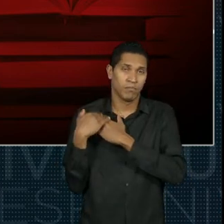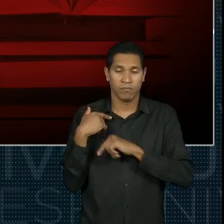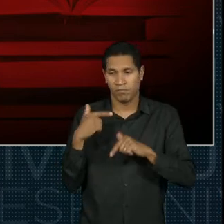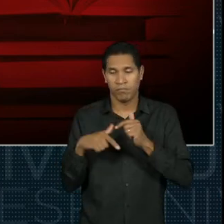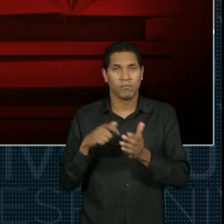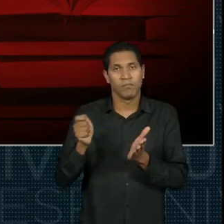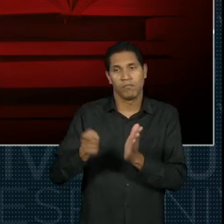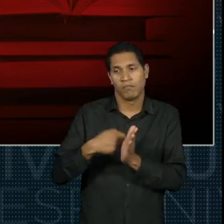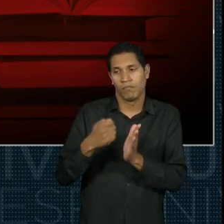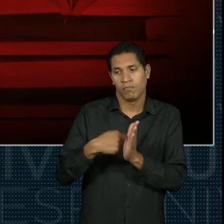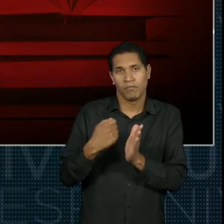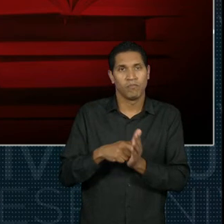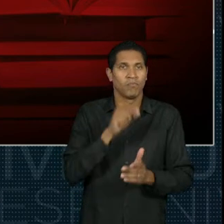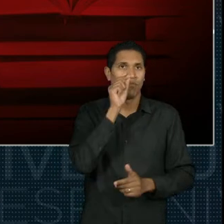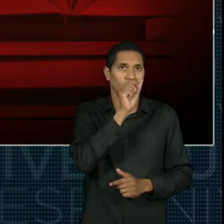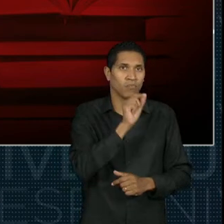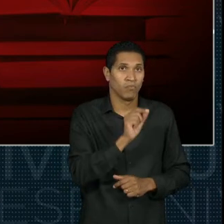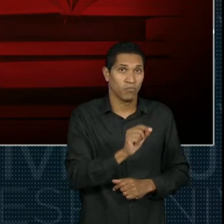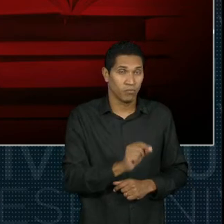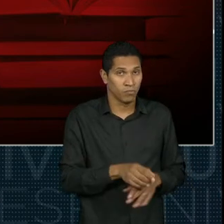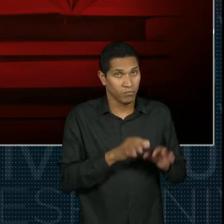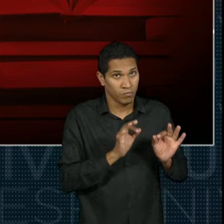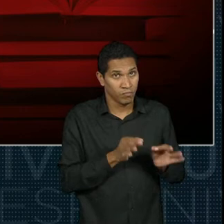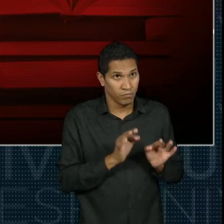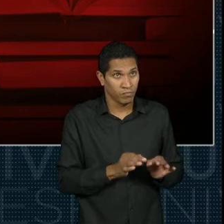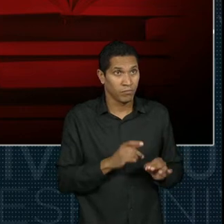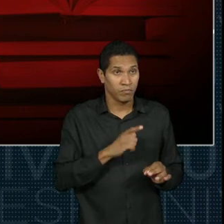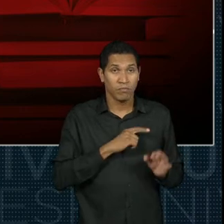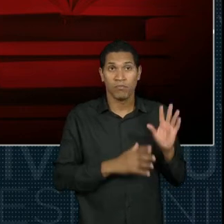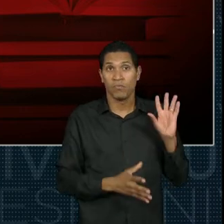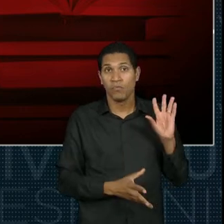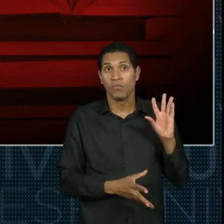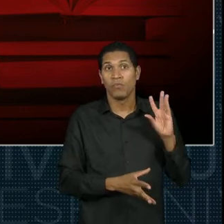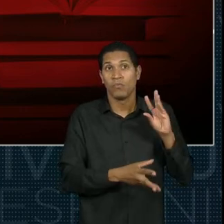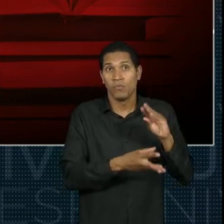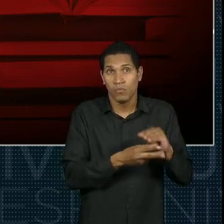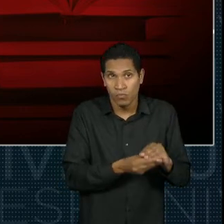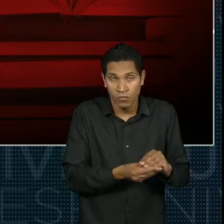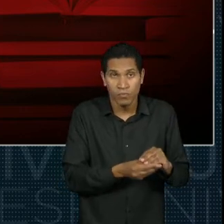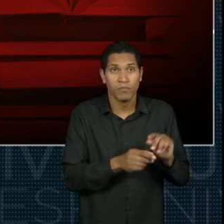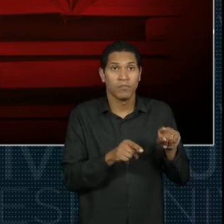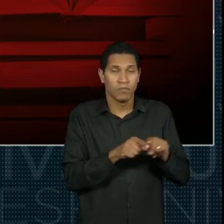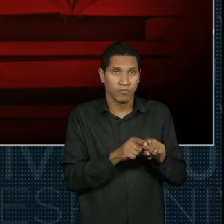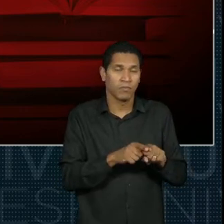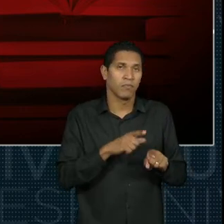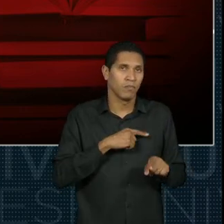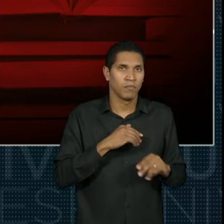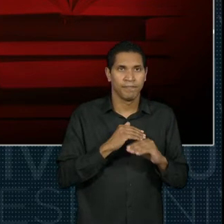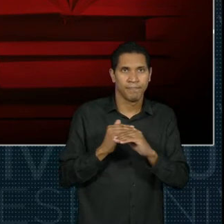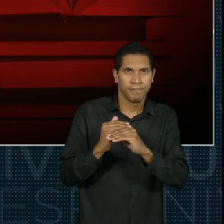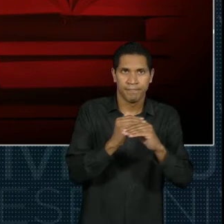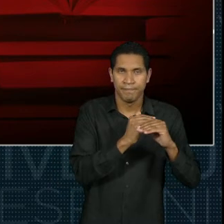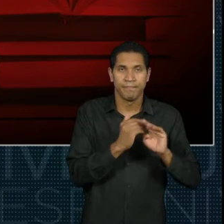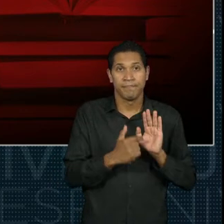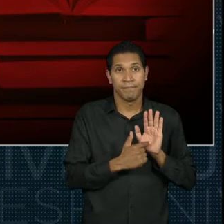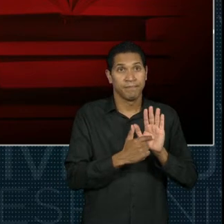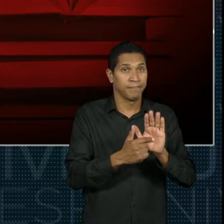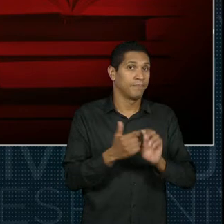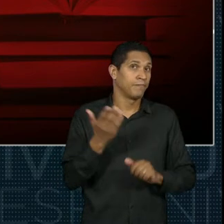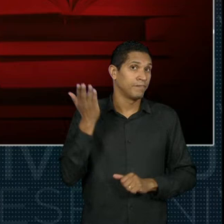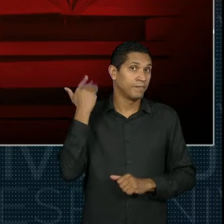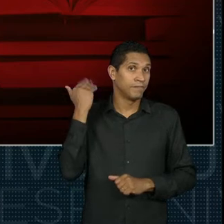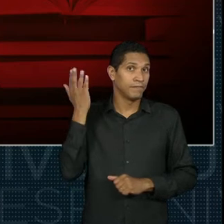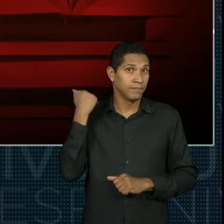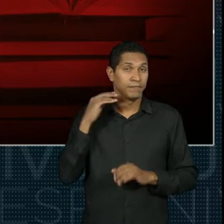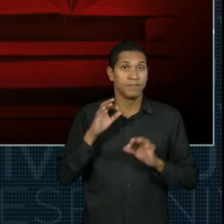assinar a declaração. Ele junta todas essas declarações seguindo aquele padrão que eu mostrei anteriormente, que